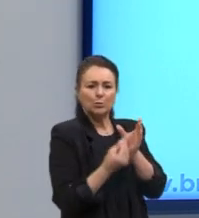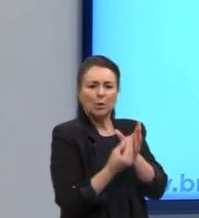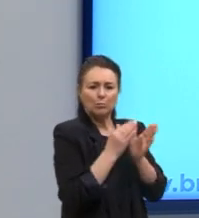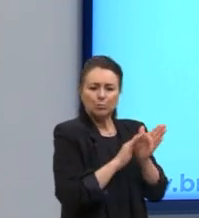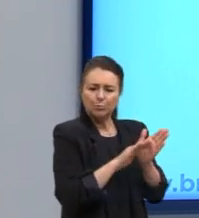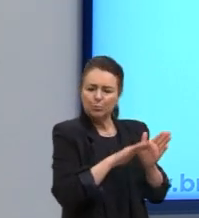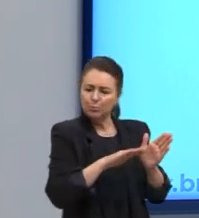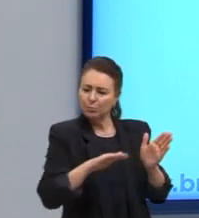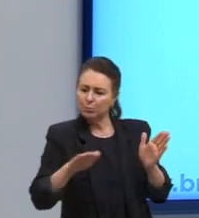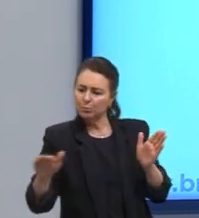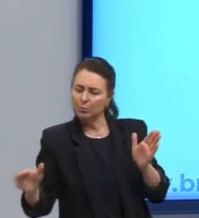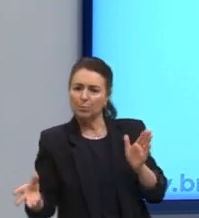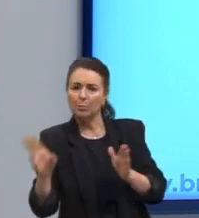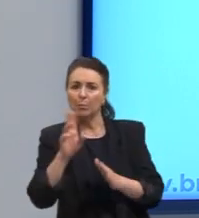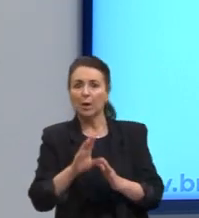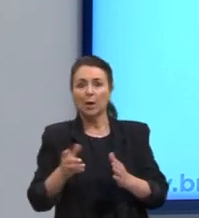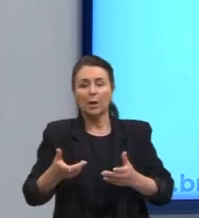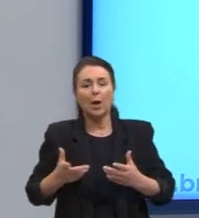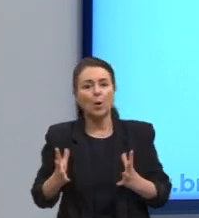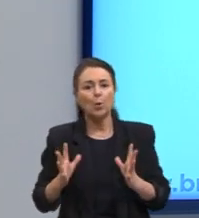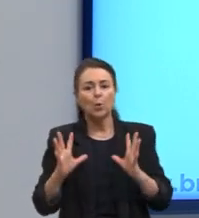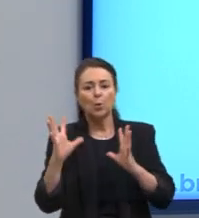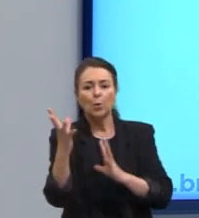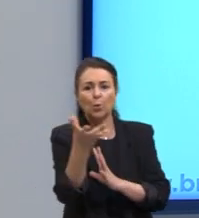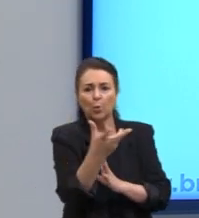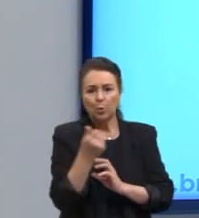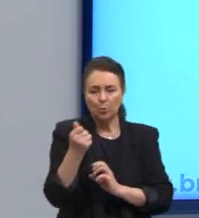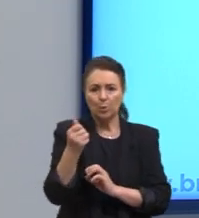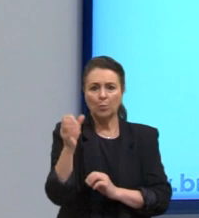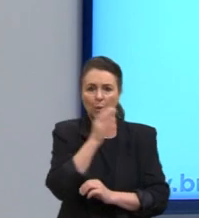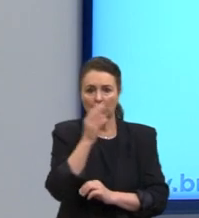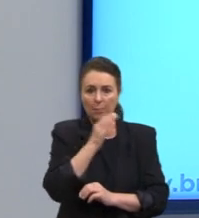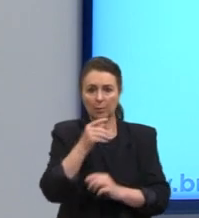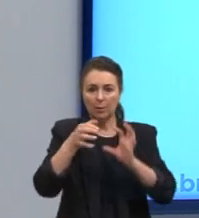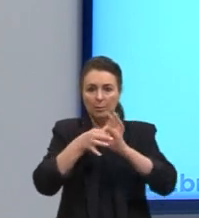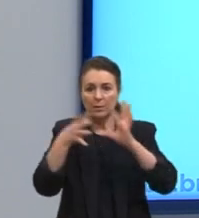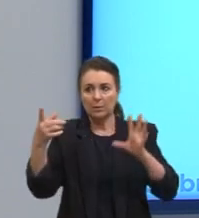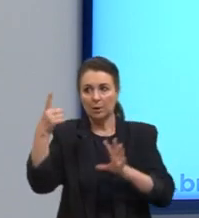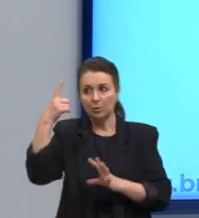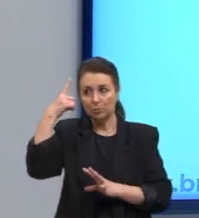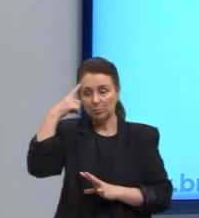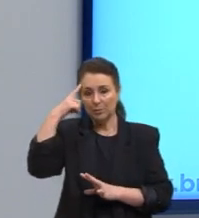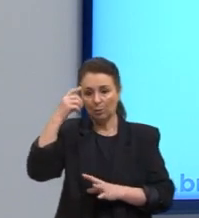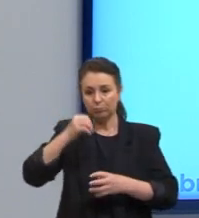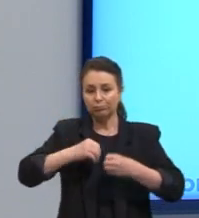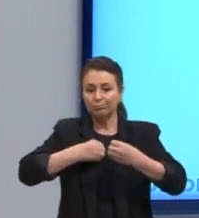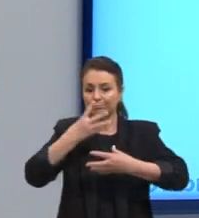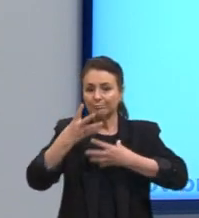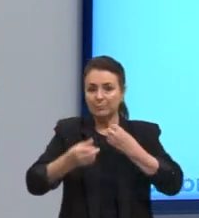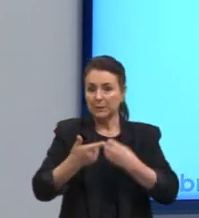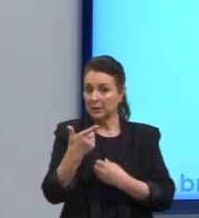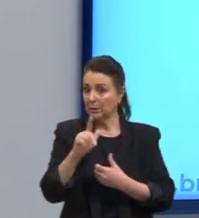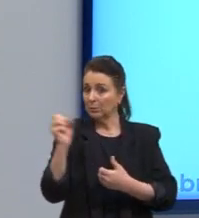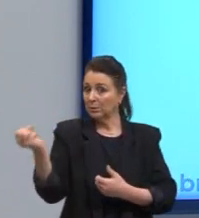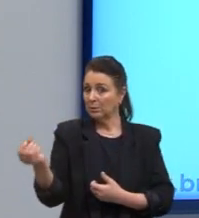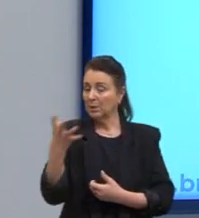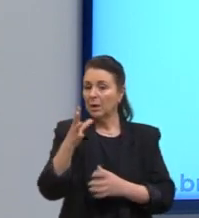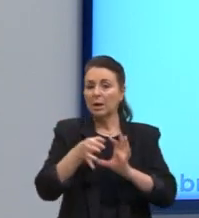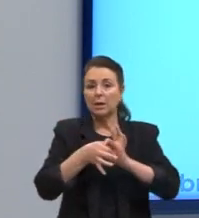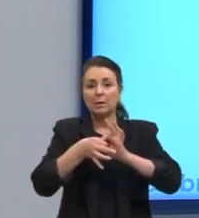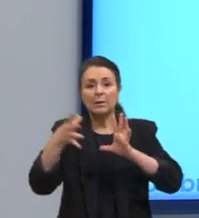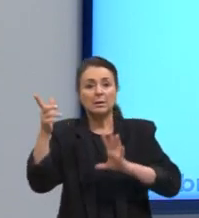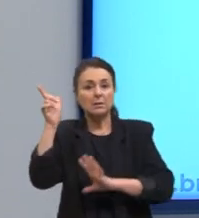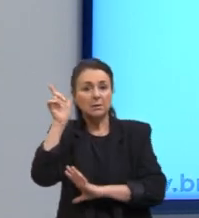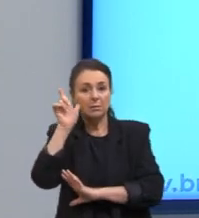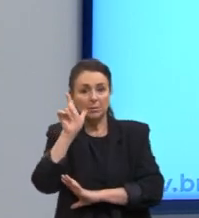o consumo rápido, tudo isso é pós-moderno, hein? Liberdade de expressão e pensamento, o que não há na modernidade. Liberação da mulher, não, a